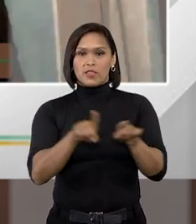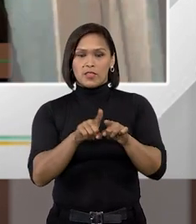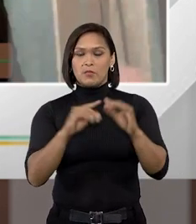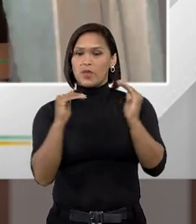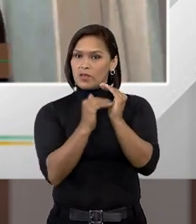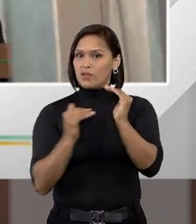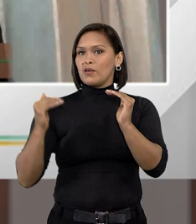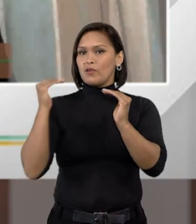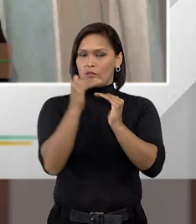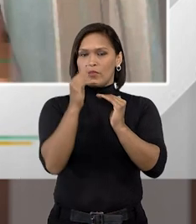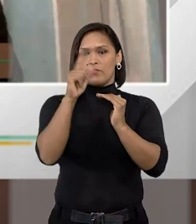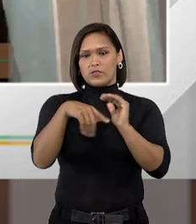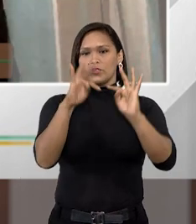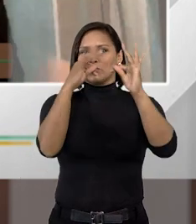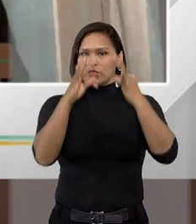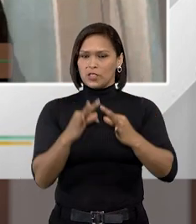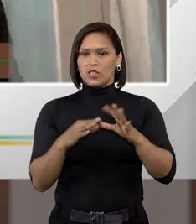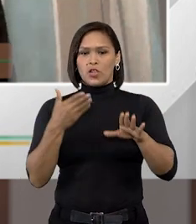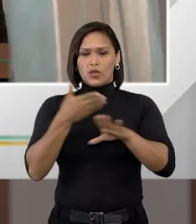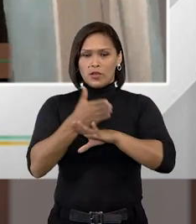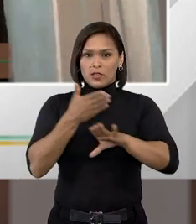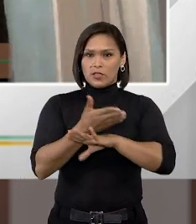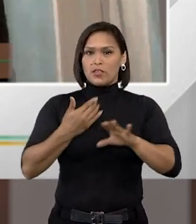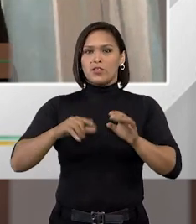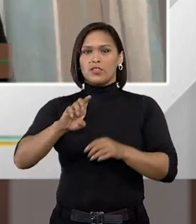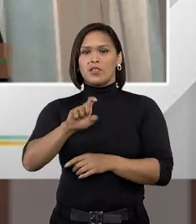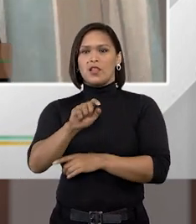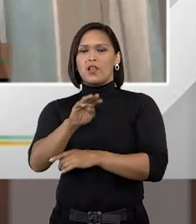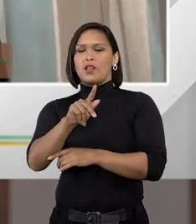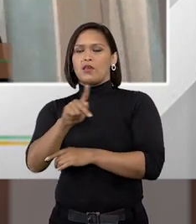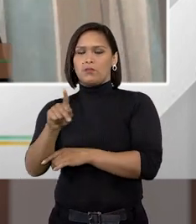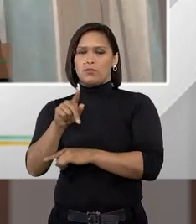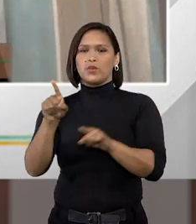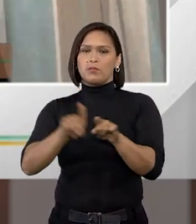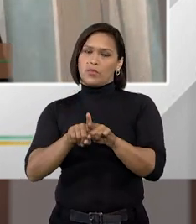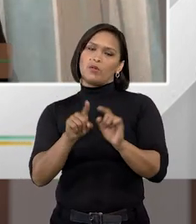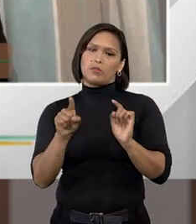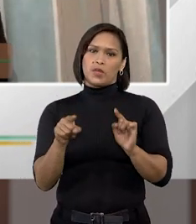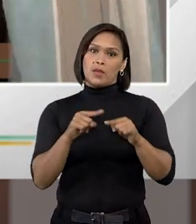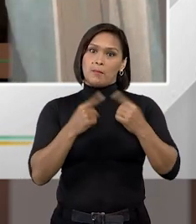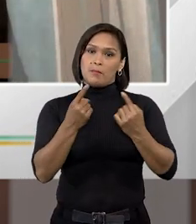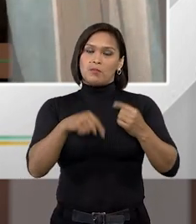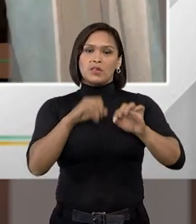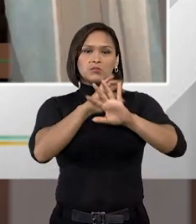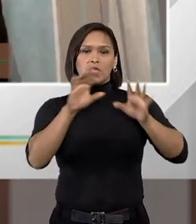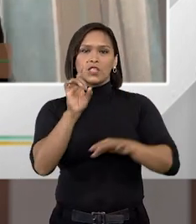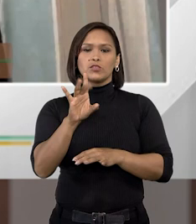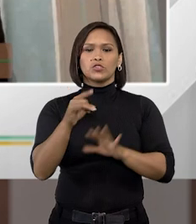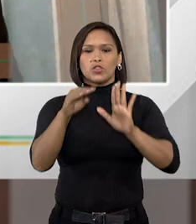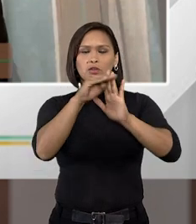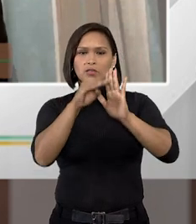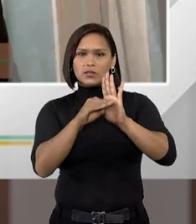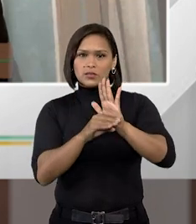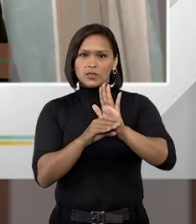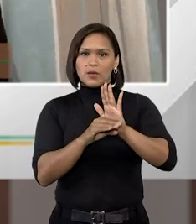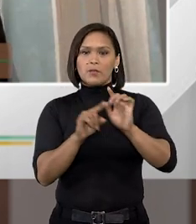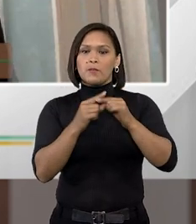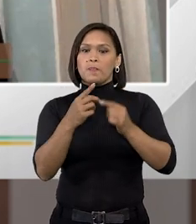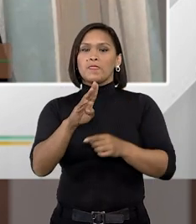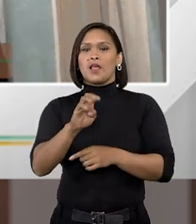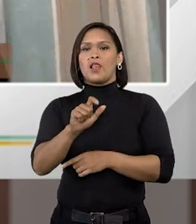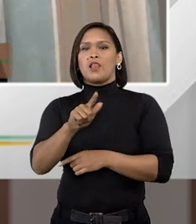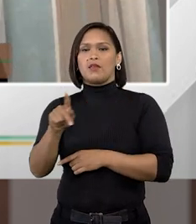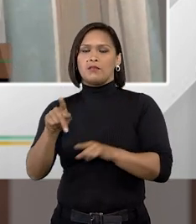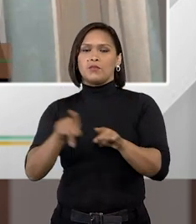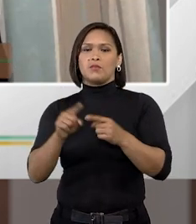também um avanço, um avanço tecnológico dentro da LEP, dentro da Lei de Execução Penal. Claro que não fica somente nesses termos. A LEP